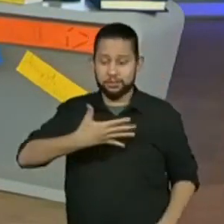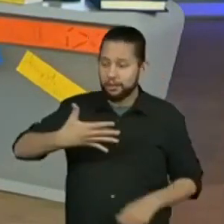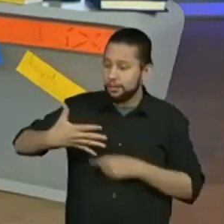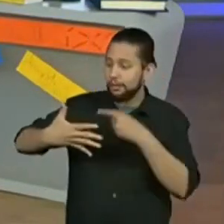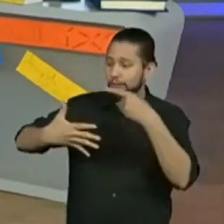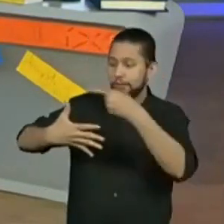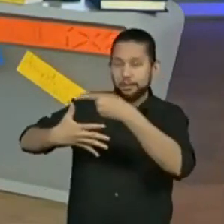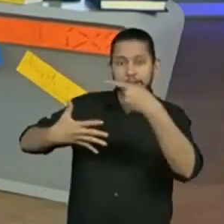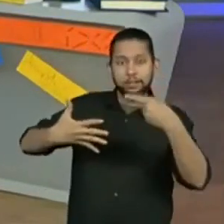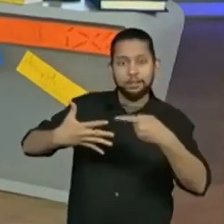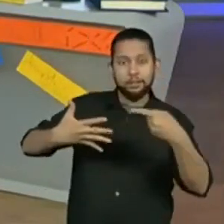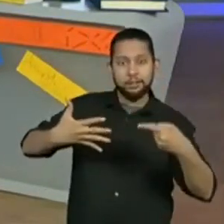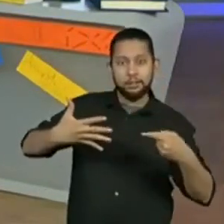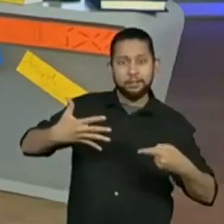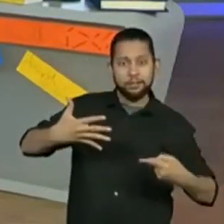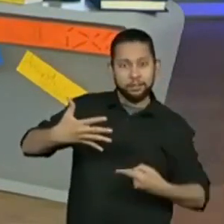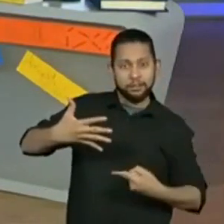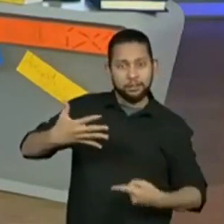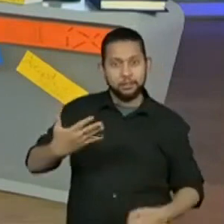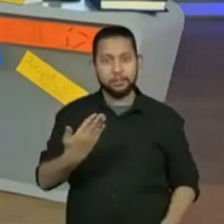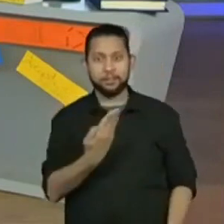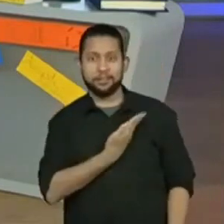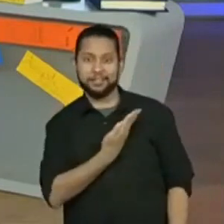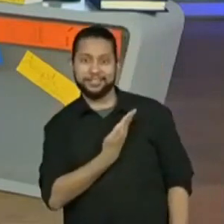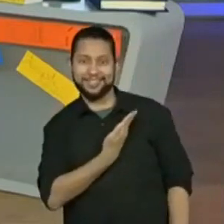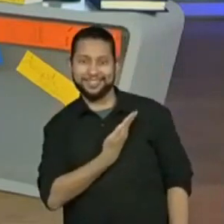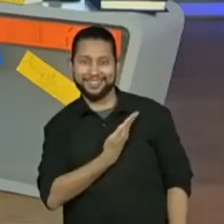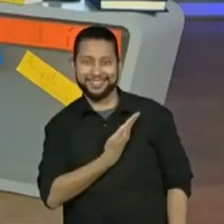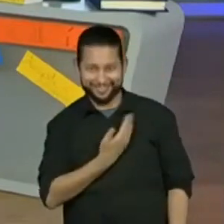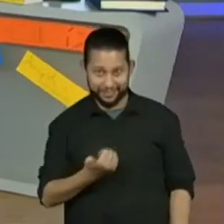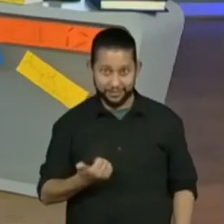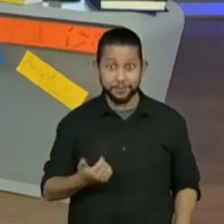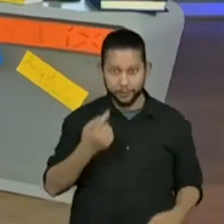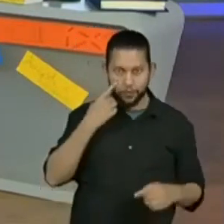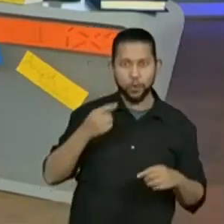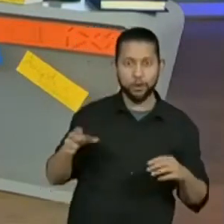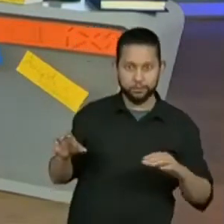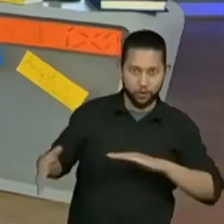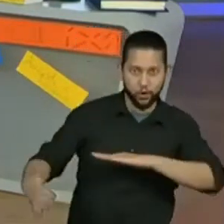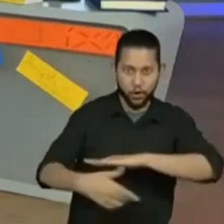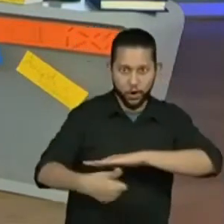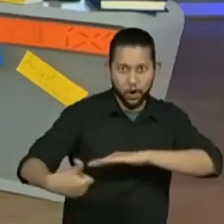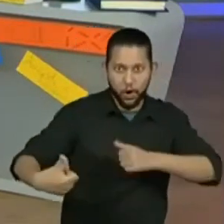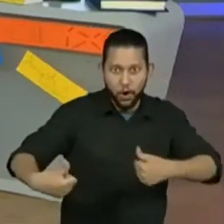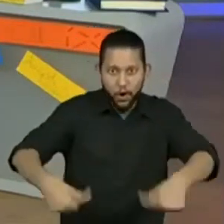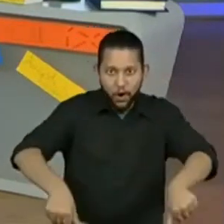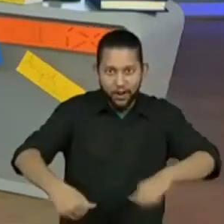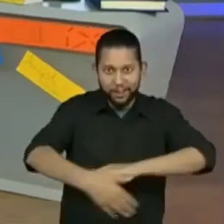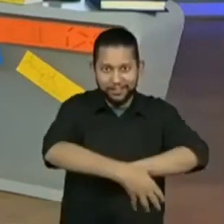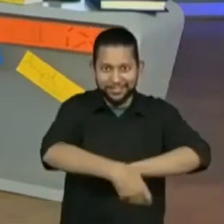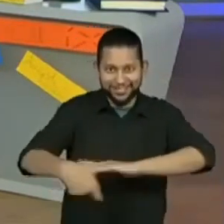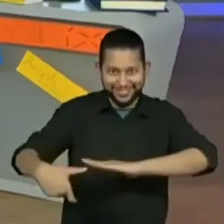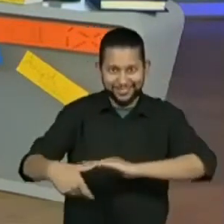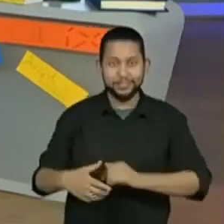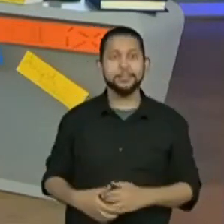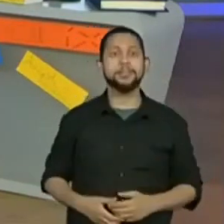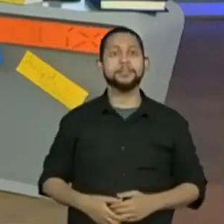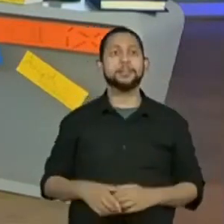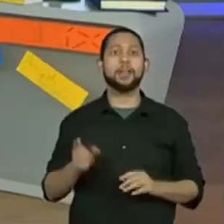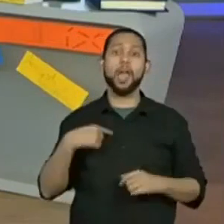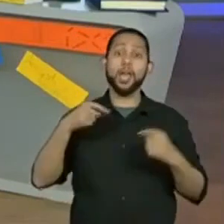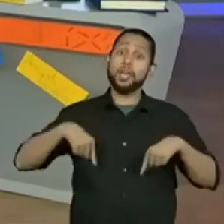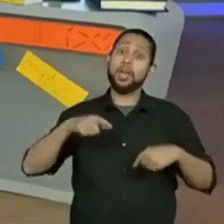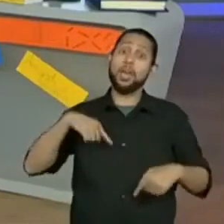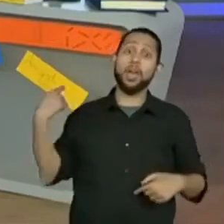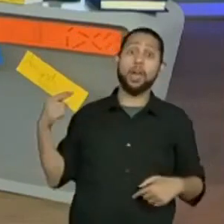decoração. Então, vou compor aqui a nossa biblioteca novamente, vou deixar aqui, que agora faz parte, né? Vamos